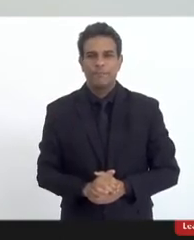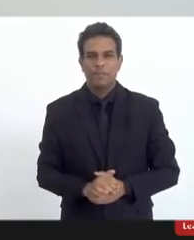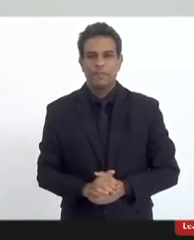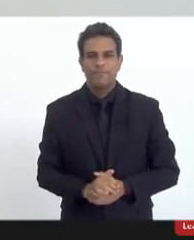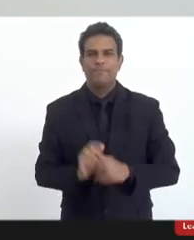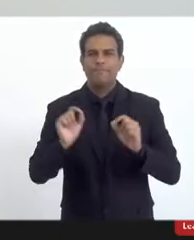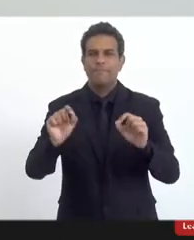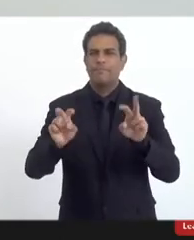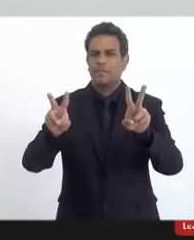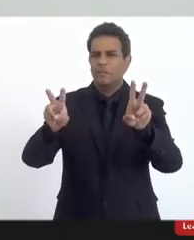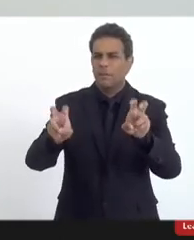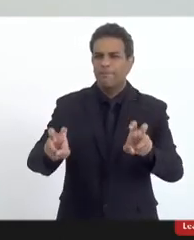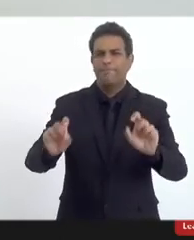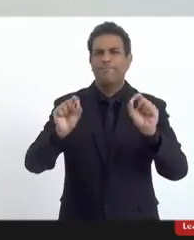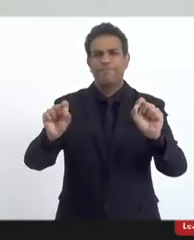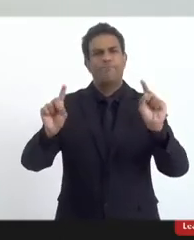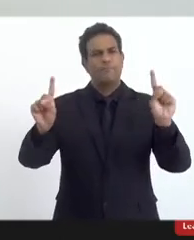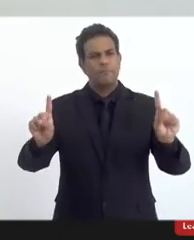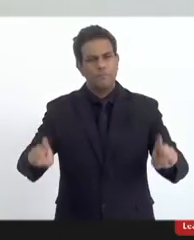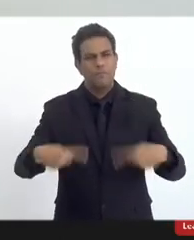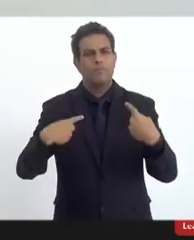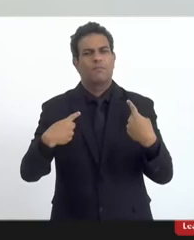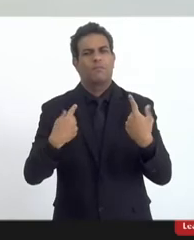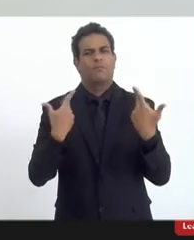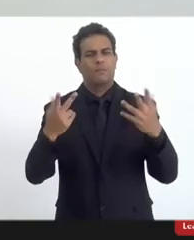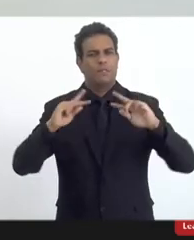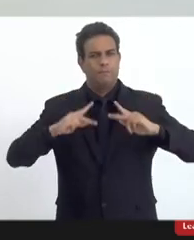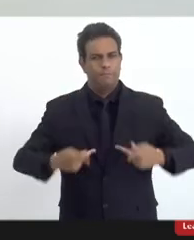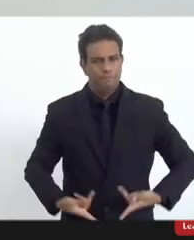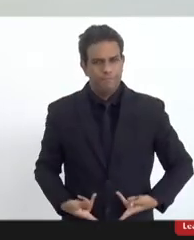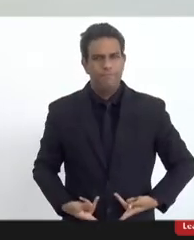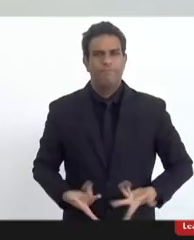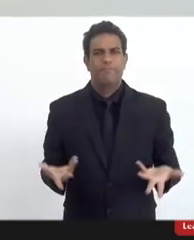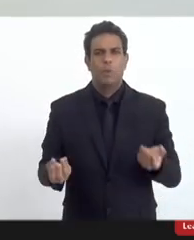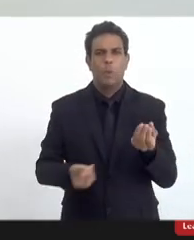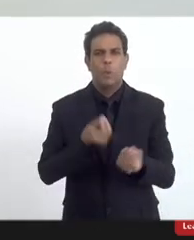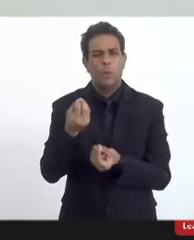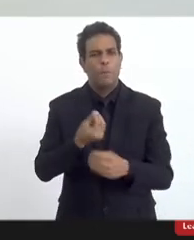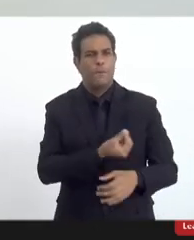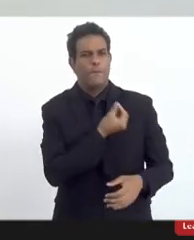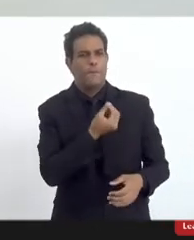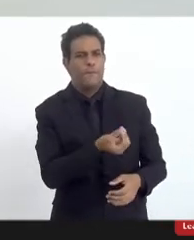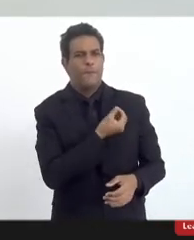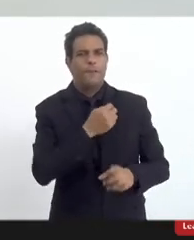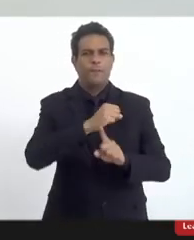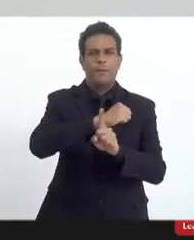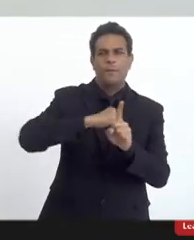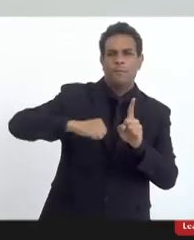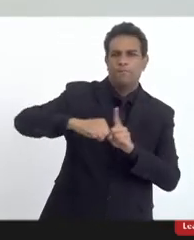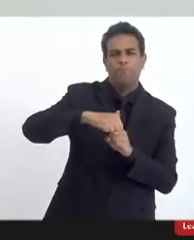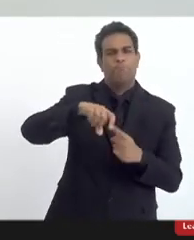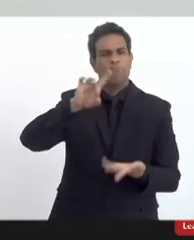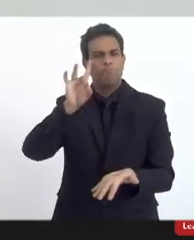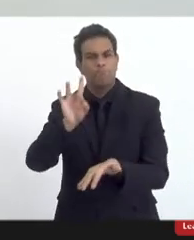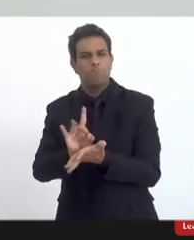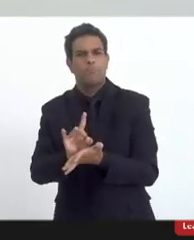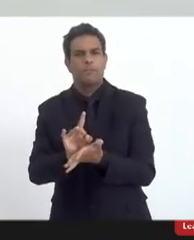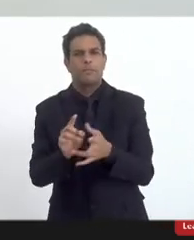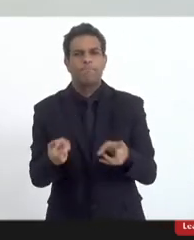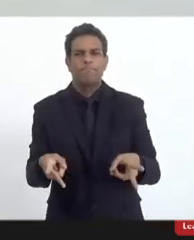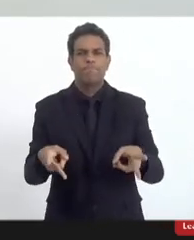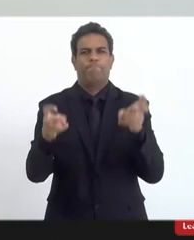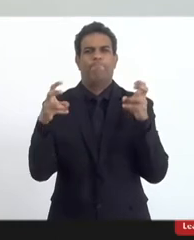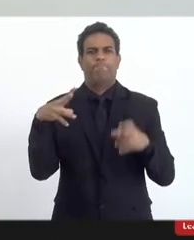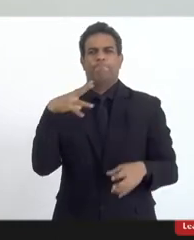quando o senhor fala do grande desafio do ser humano é conviver com outros seres humanos, de fato, a gente percebe